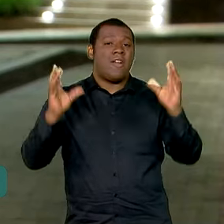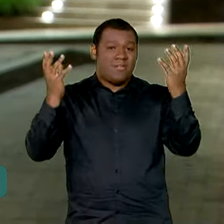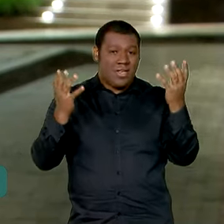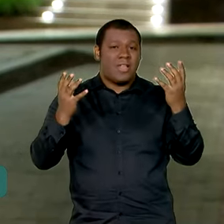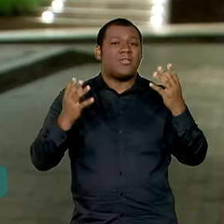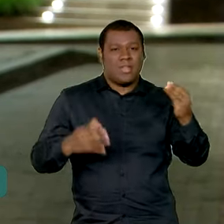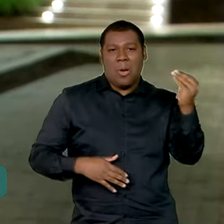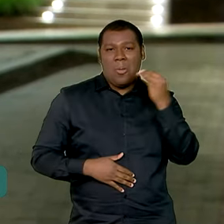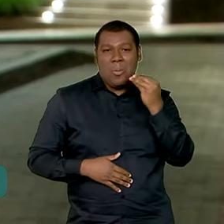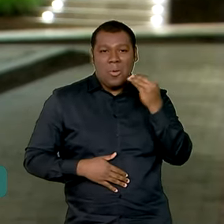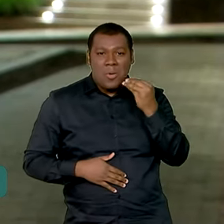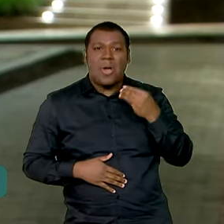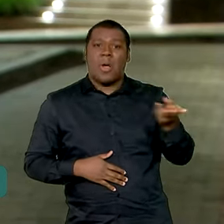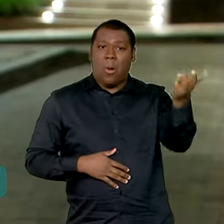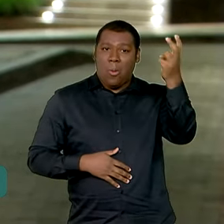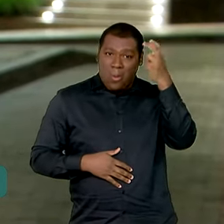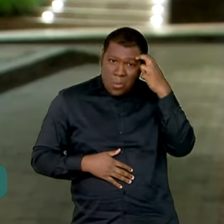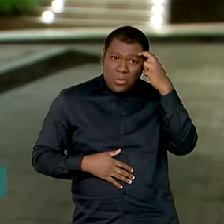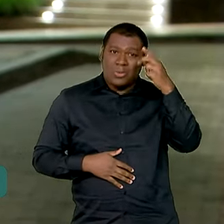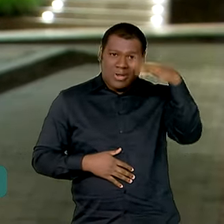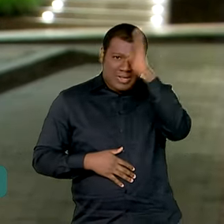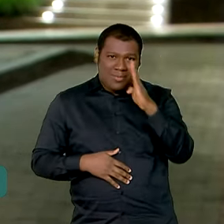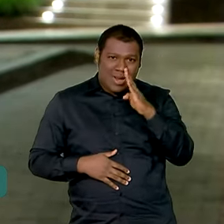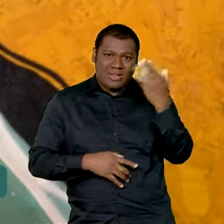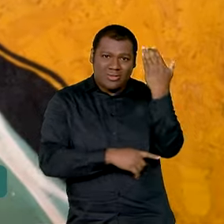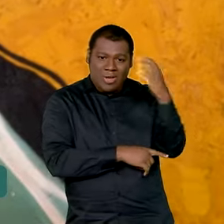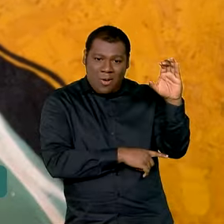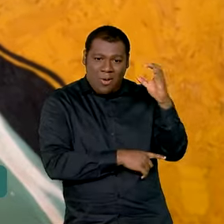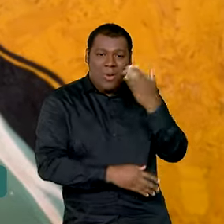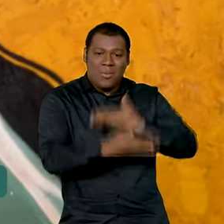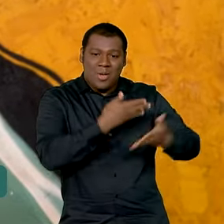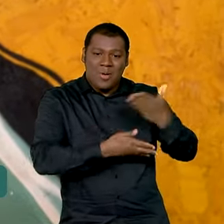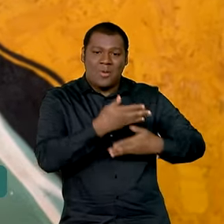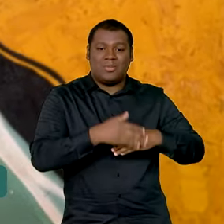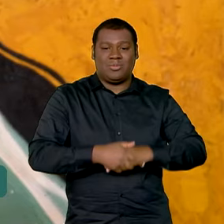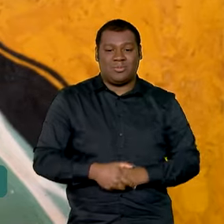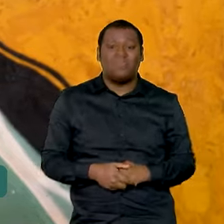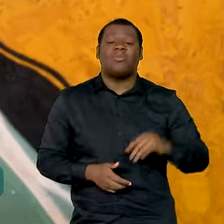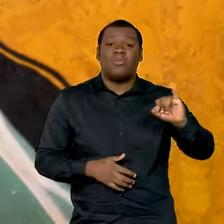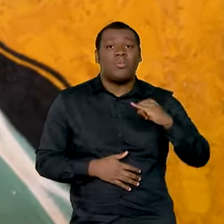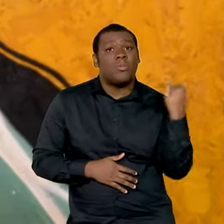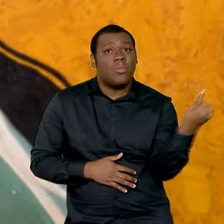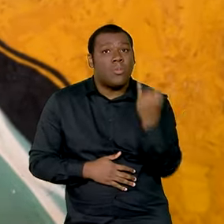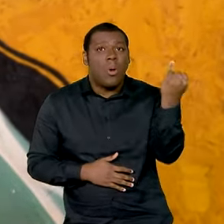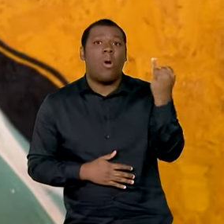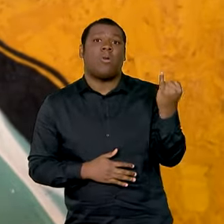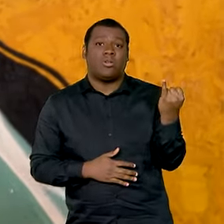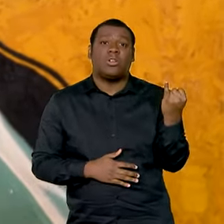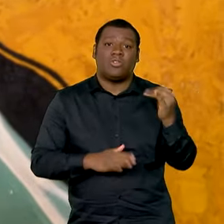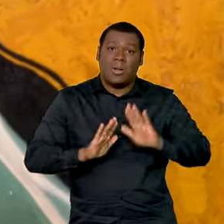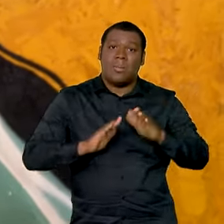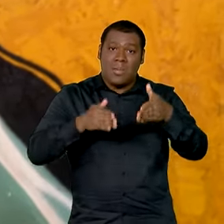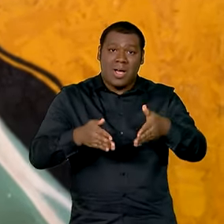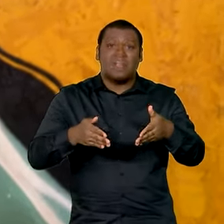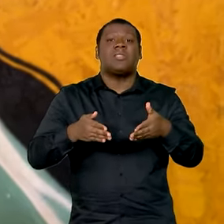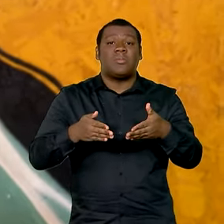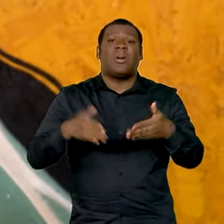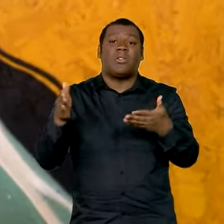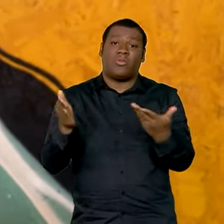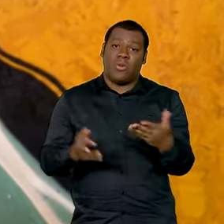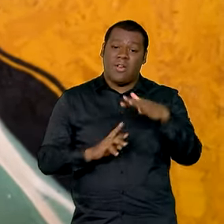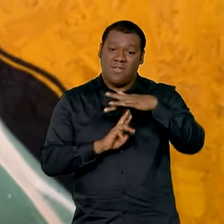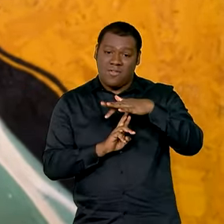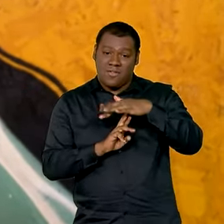estreitar os laços culturais entre os dois países. É importantíssimo estarmos dentro dessa feira, sendo homenageados,